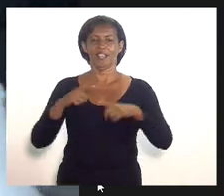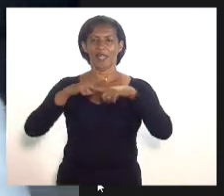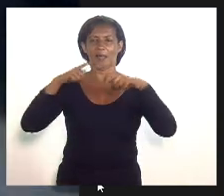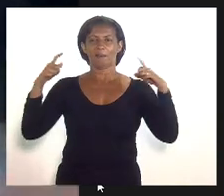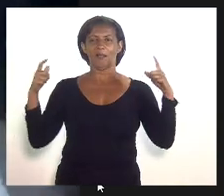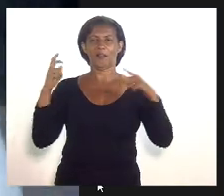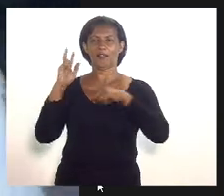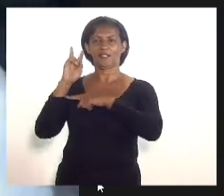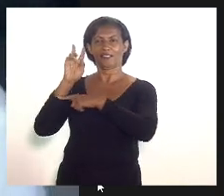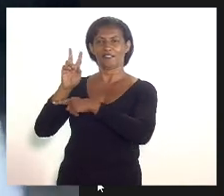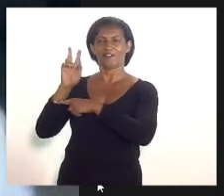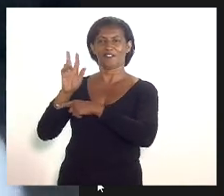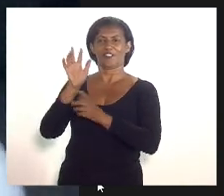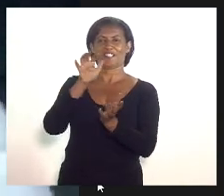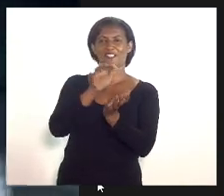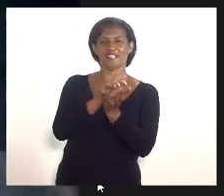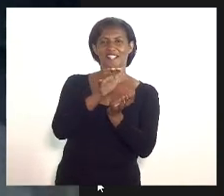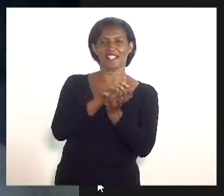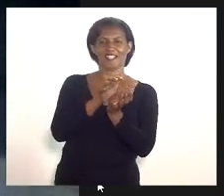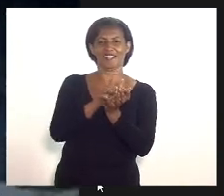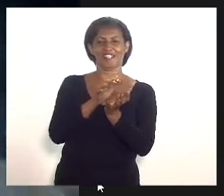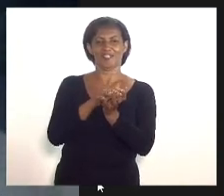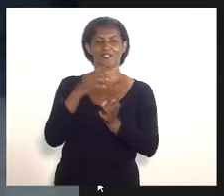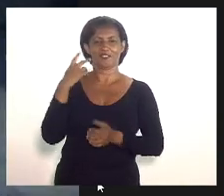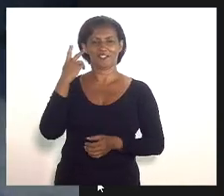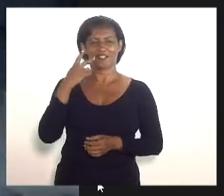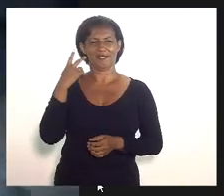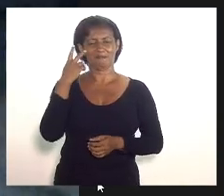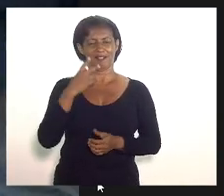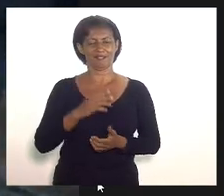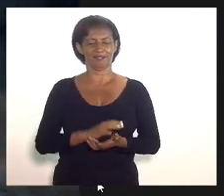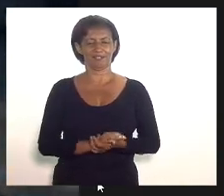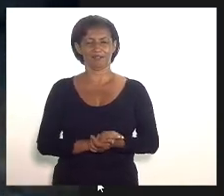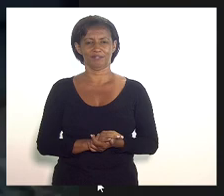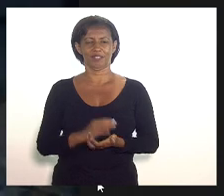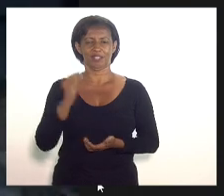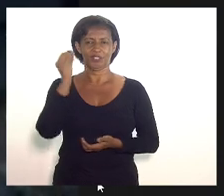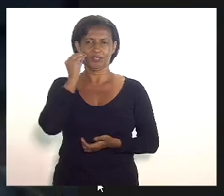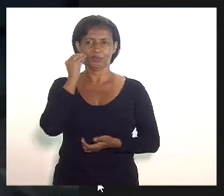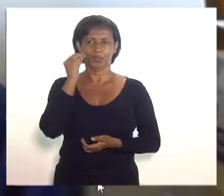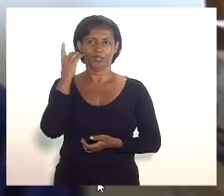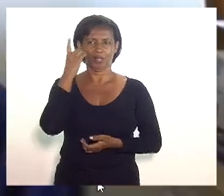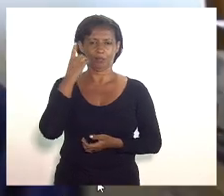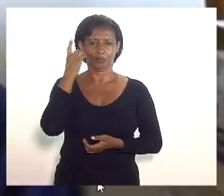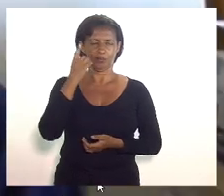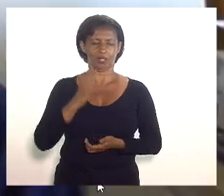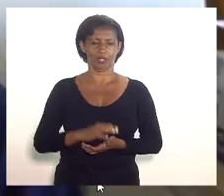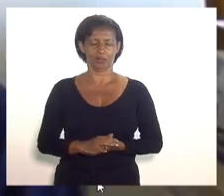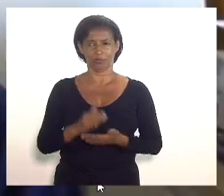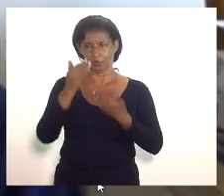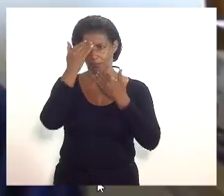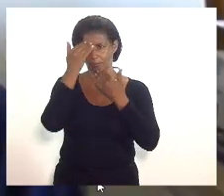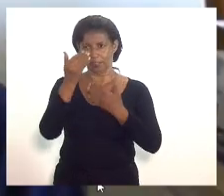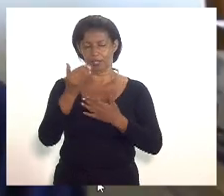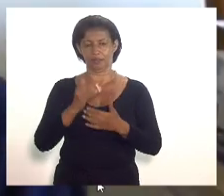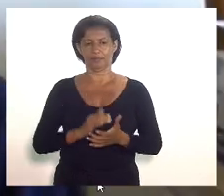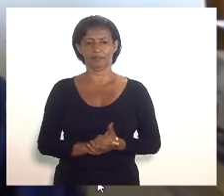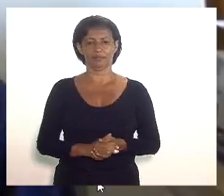defensora de Santa Cruz no parlamento Fluminense grande beijo deputado Luiz Paulo obrigado deputado Rodrigo Amorim